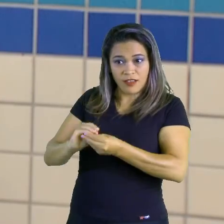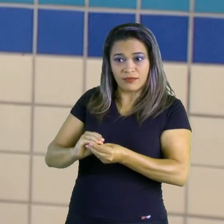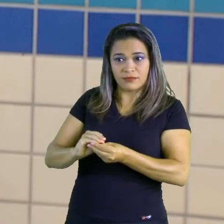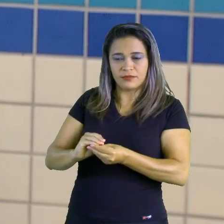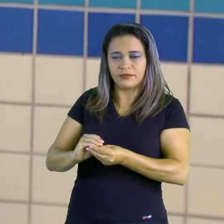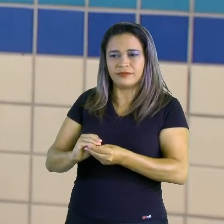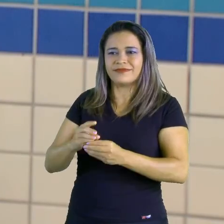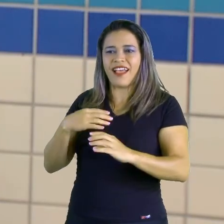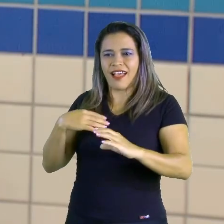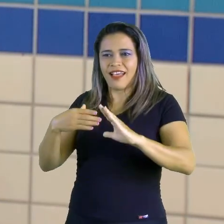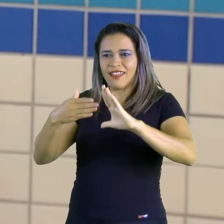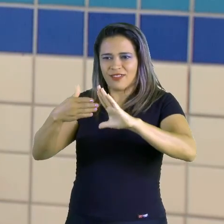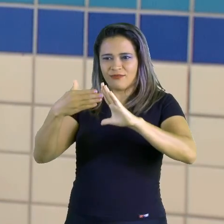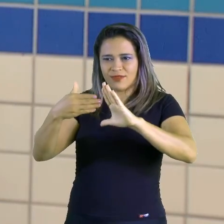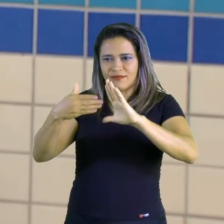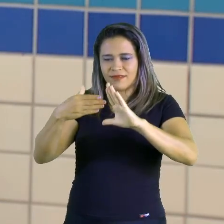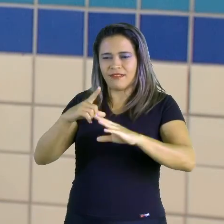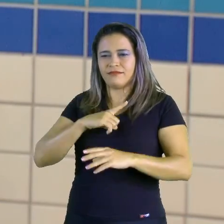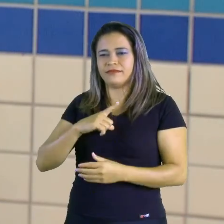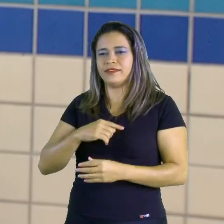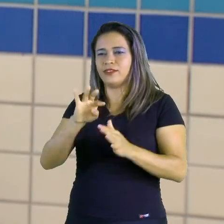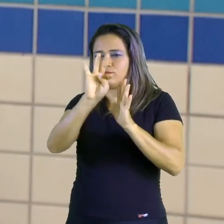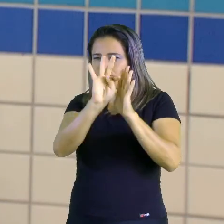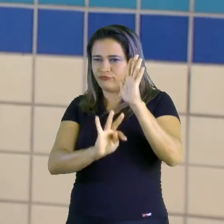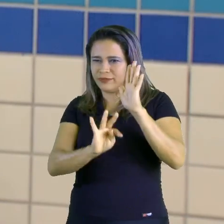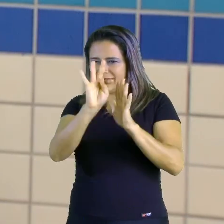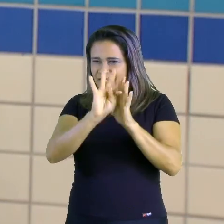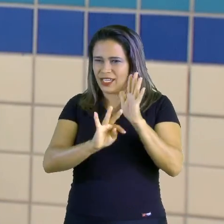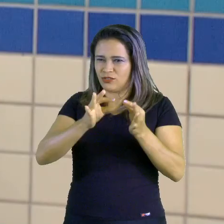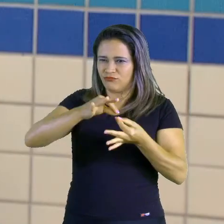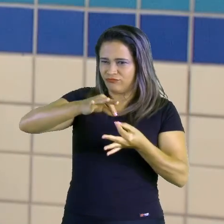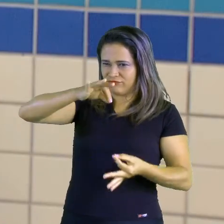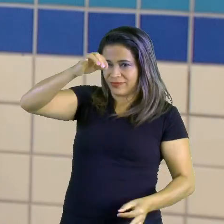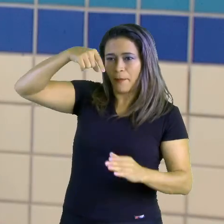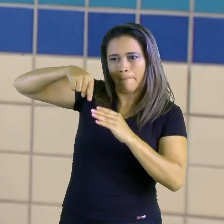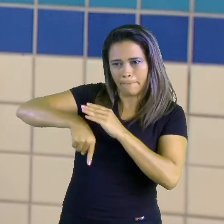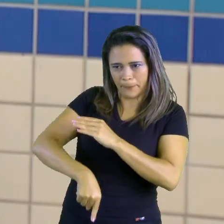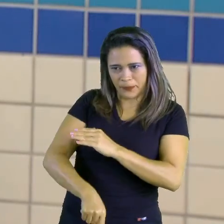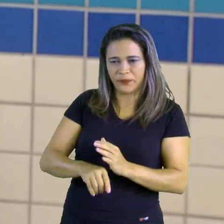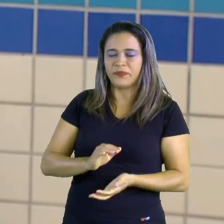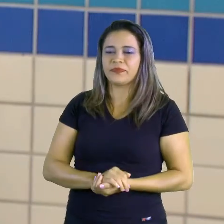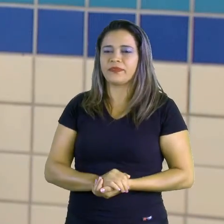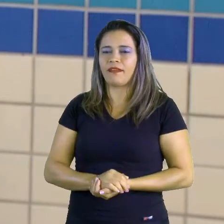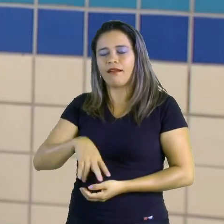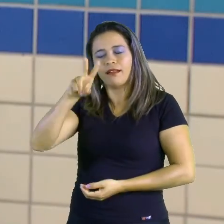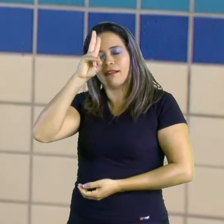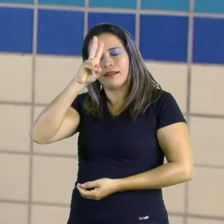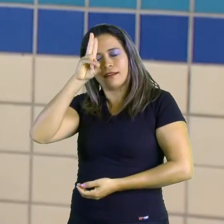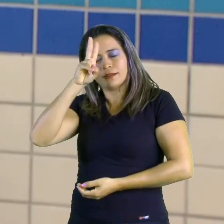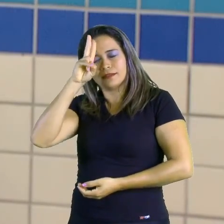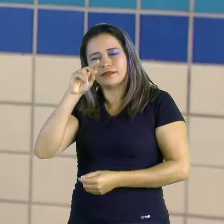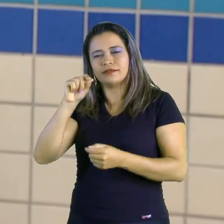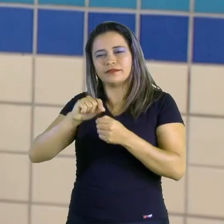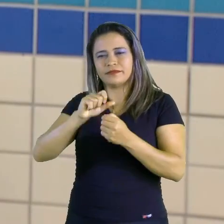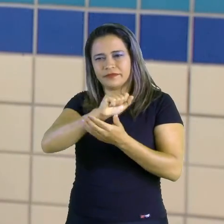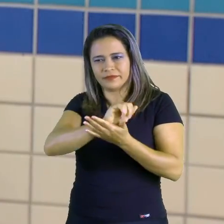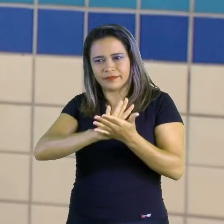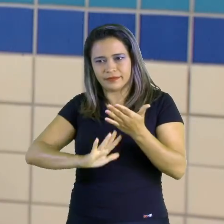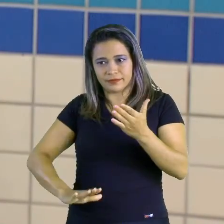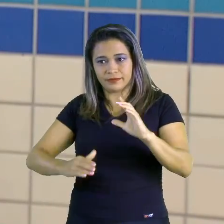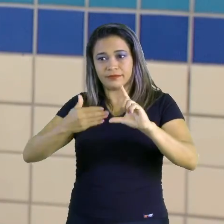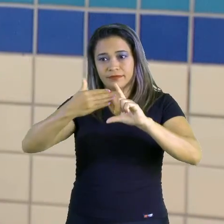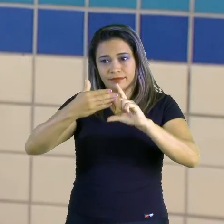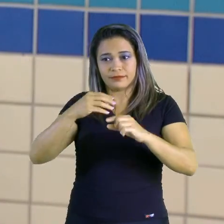portal está disponível a atividade com texto um pouco mais aprofundado. Lembrem-se de fazer as atividades que estão no